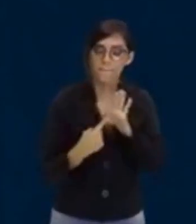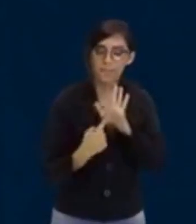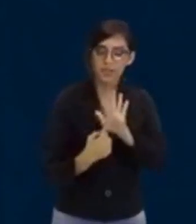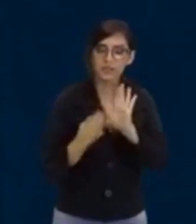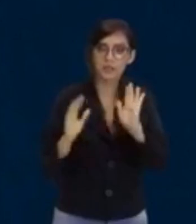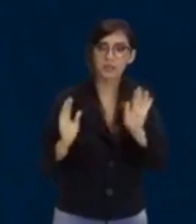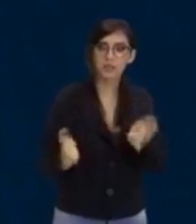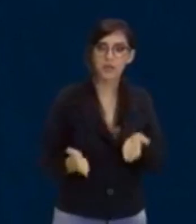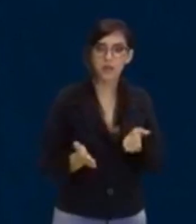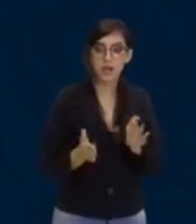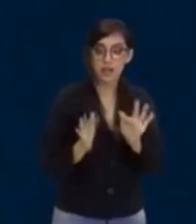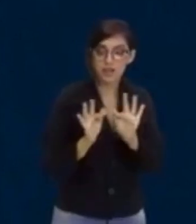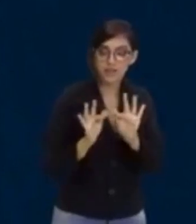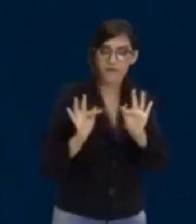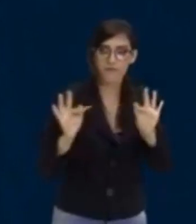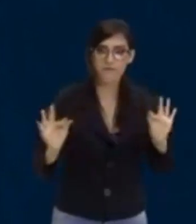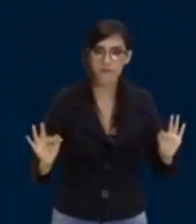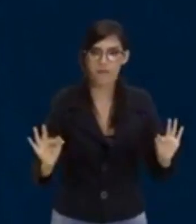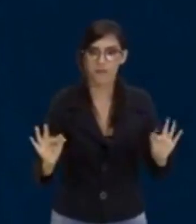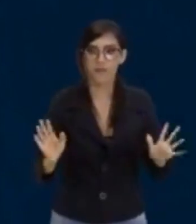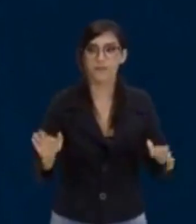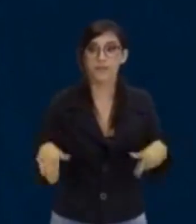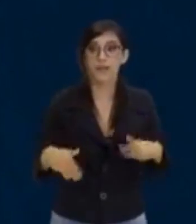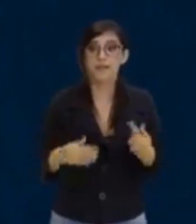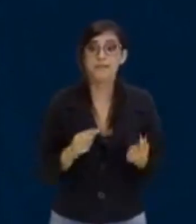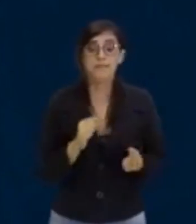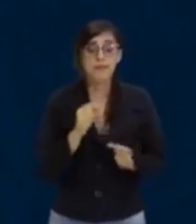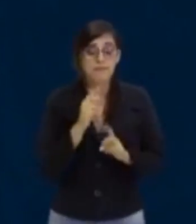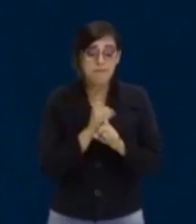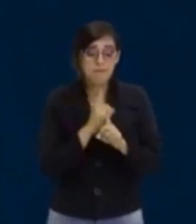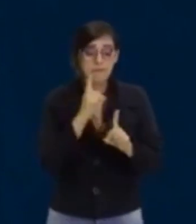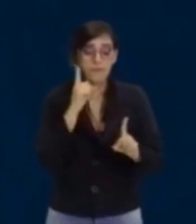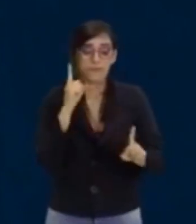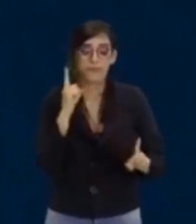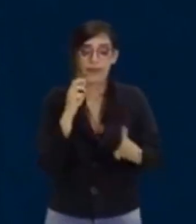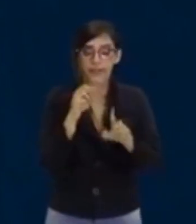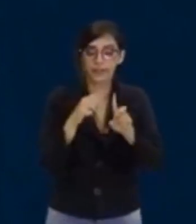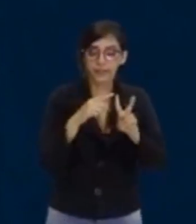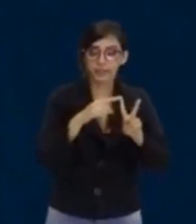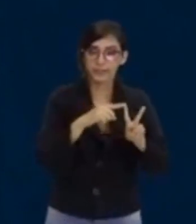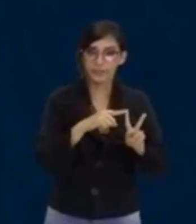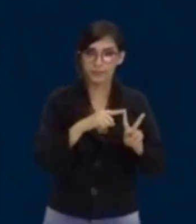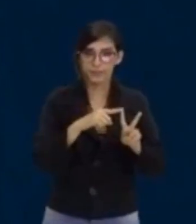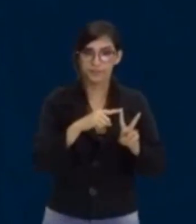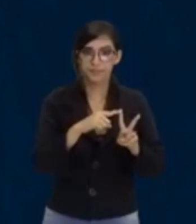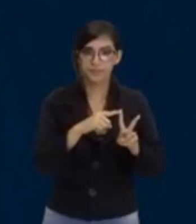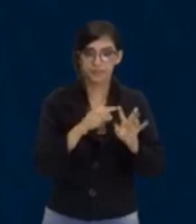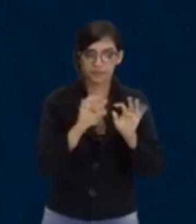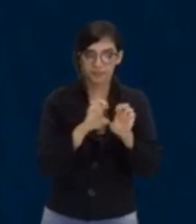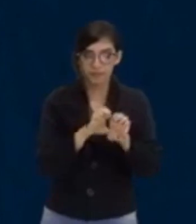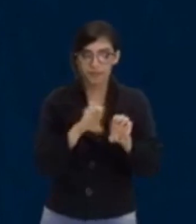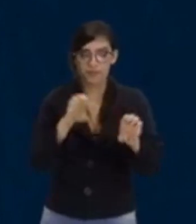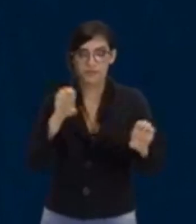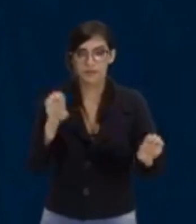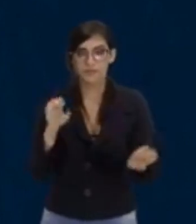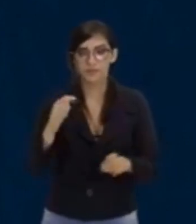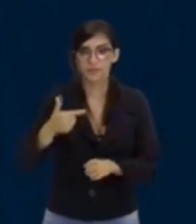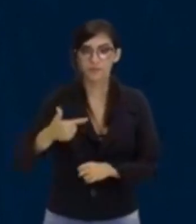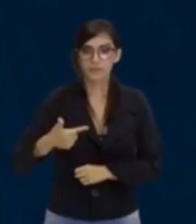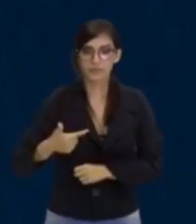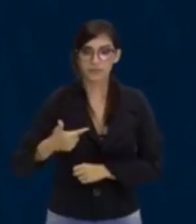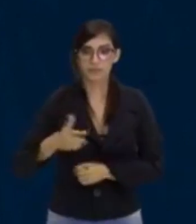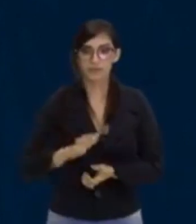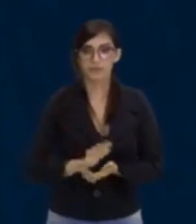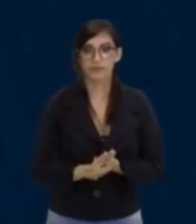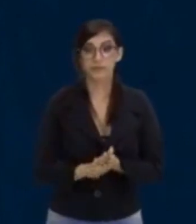esta formulazinha aqui, para encontrar as raízes da equação, tá? Gente, existem